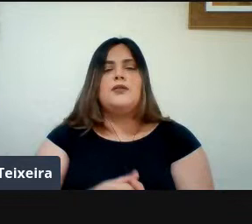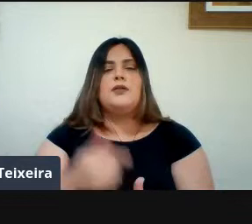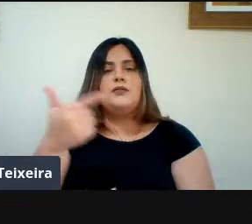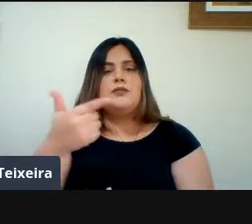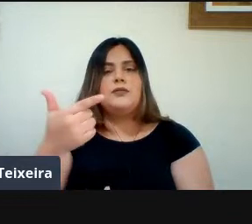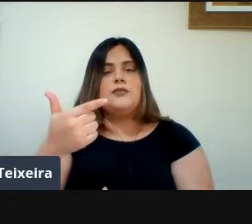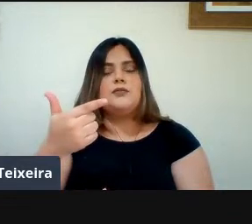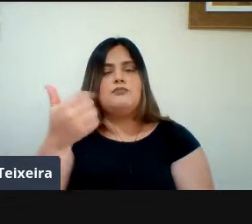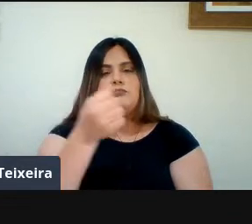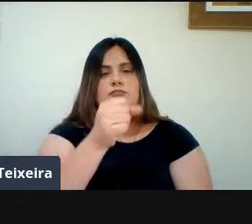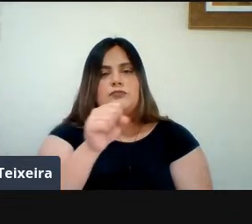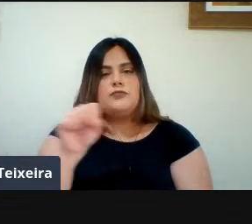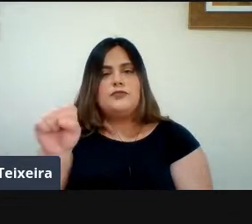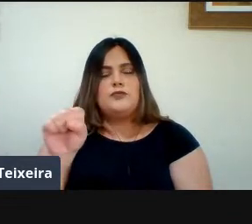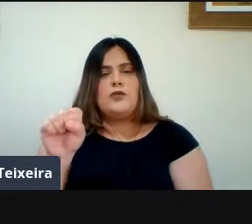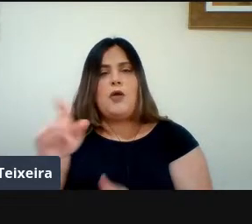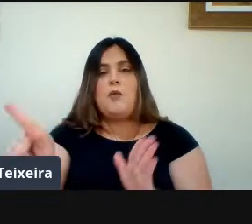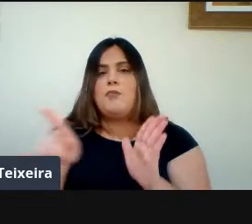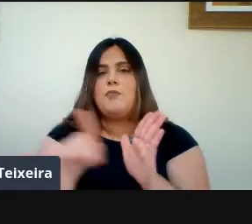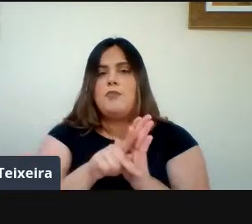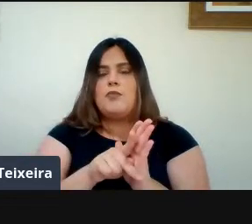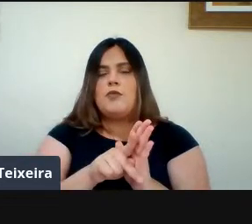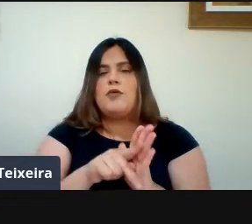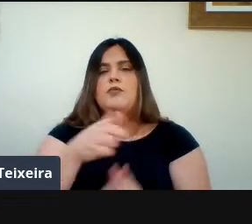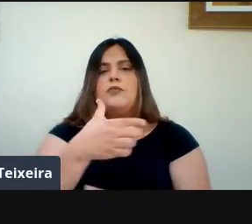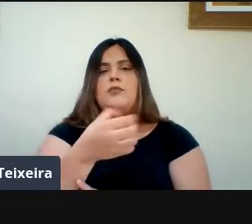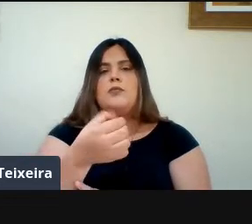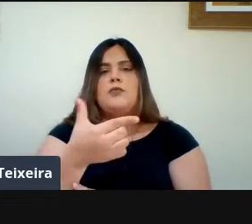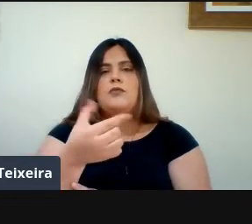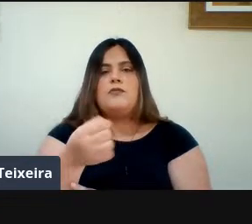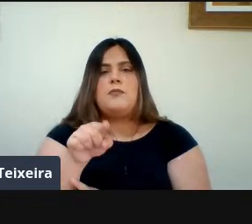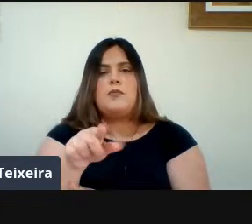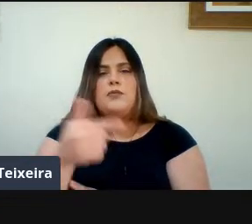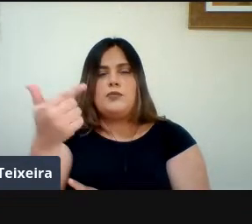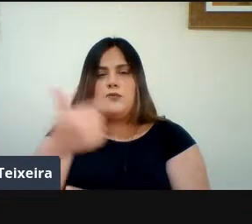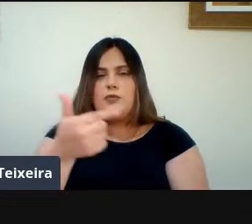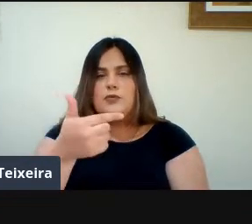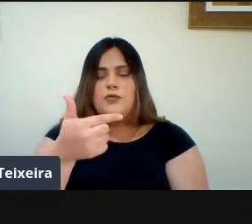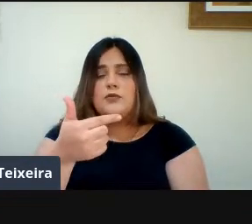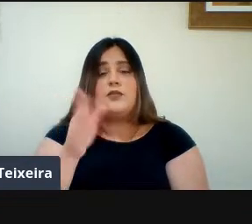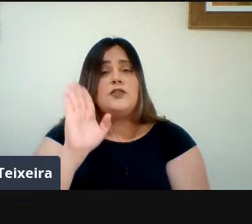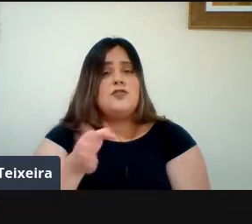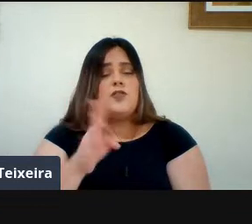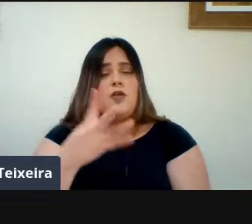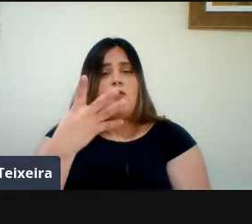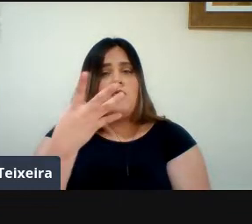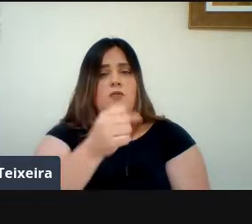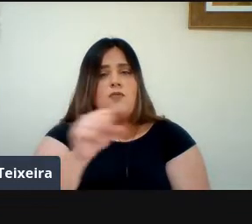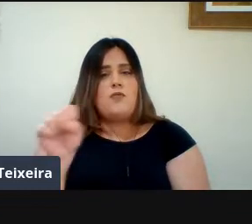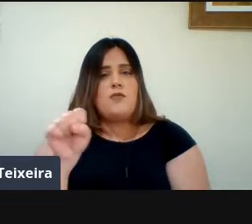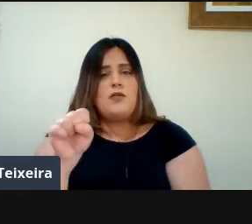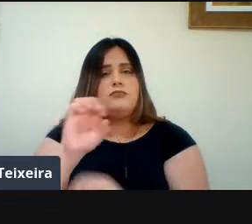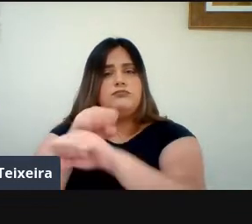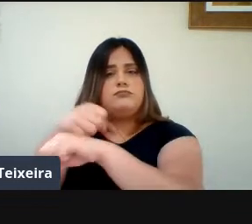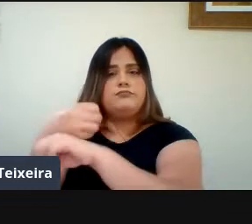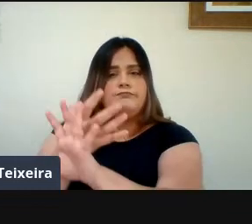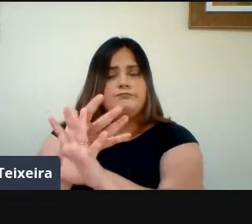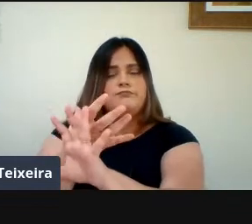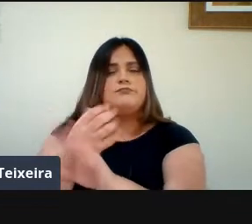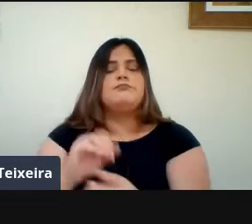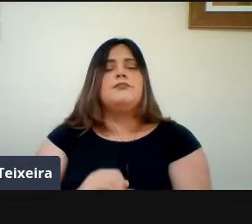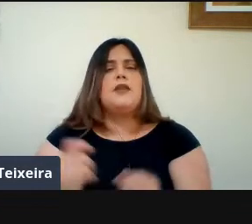Correspondente ao ano 2020.2 Nosso quarto Semestre remoto Possibilidade De